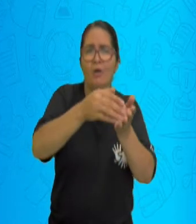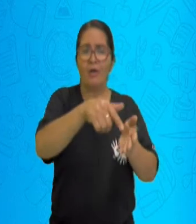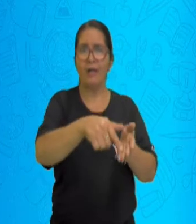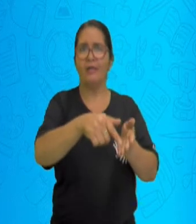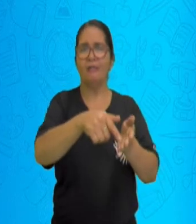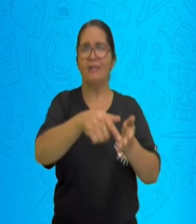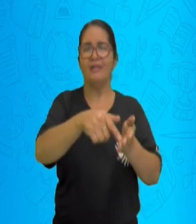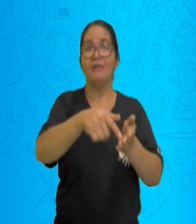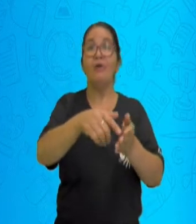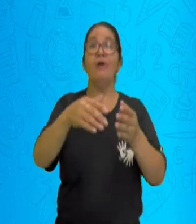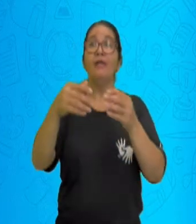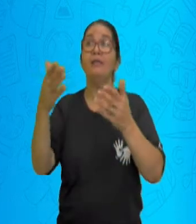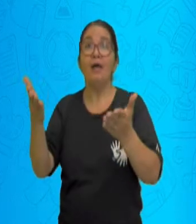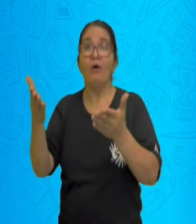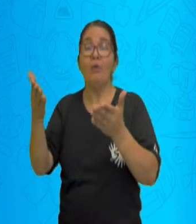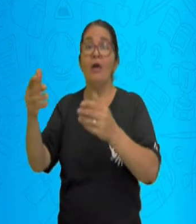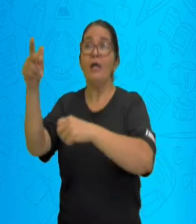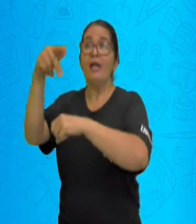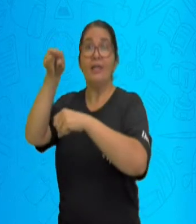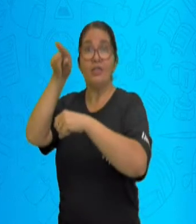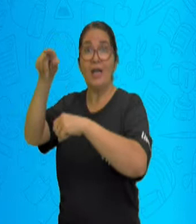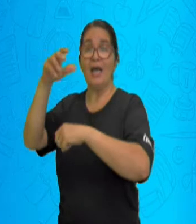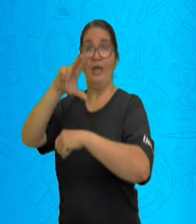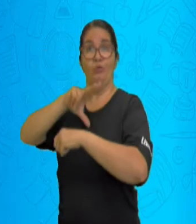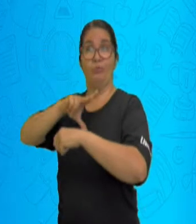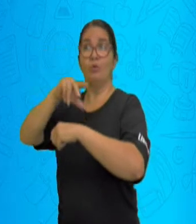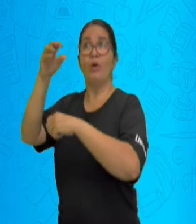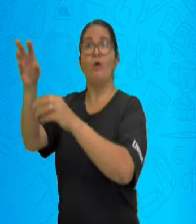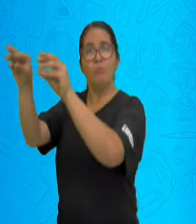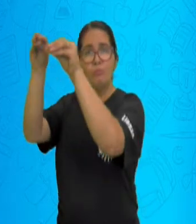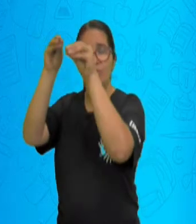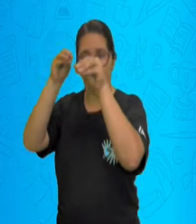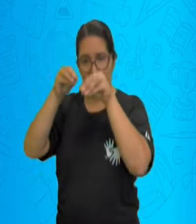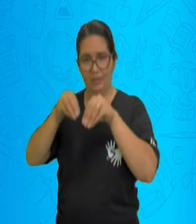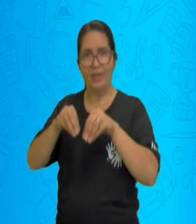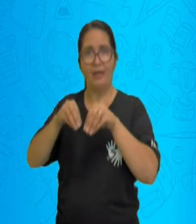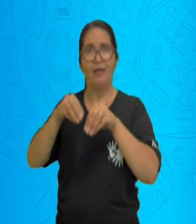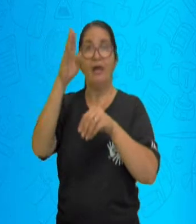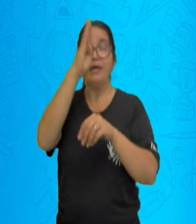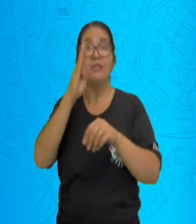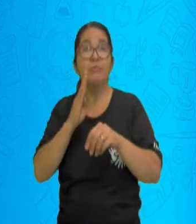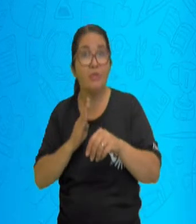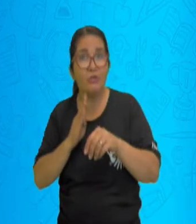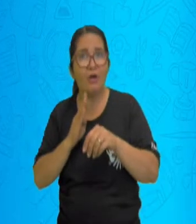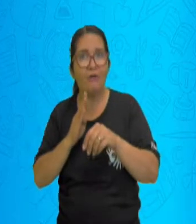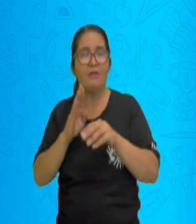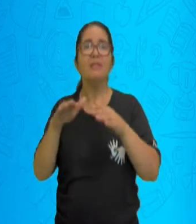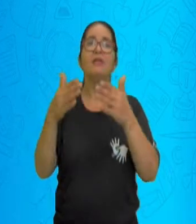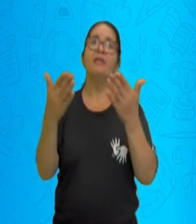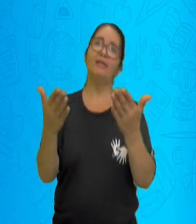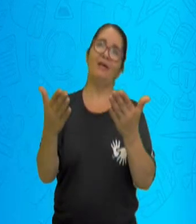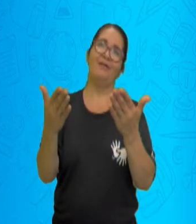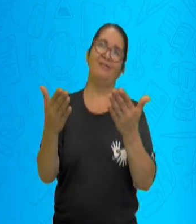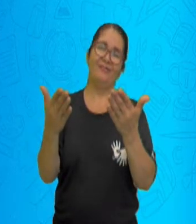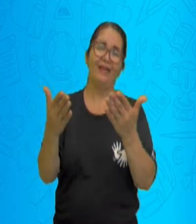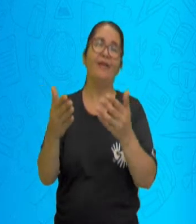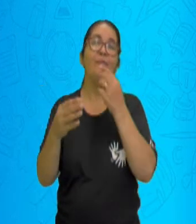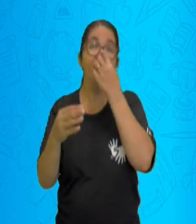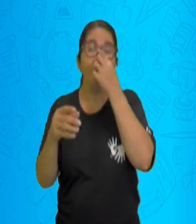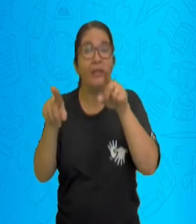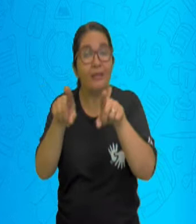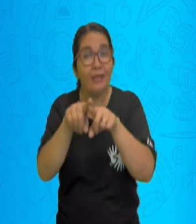Vamos olhar aqui. O Brasil é um país de imigrantes, feitos de imigrantes. E desde o início da colonização